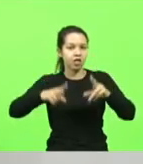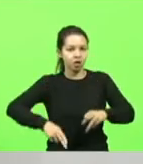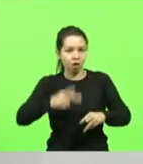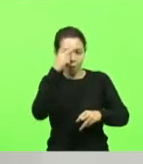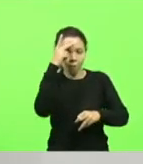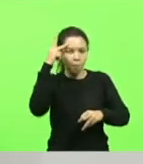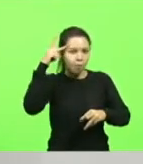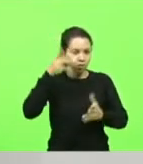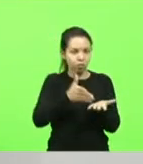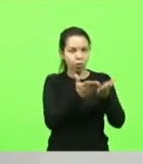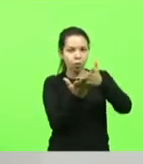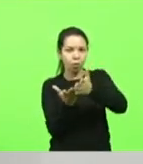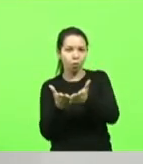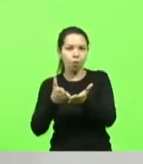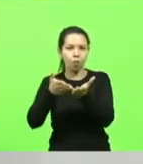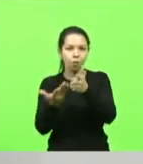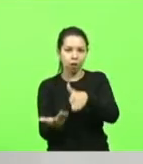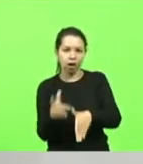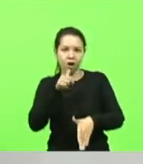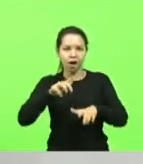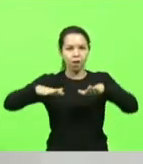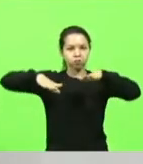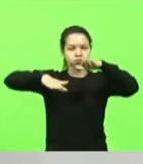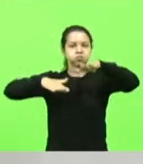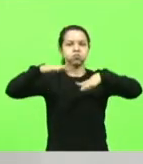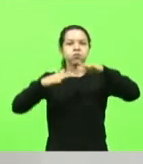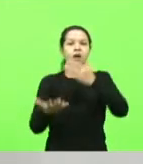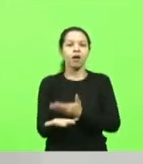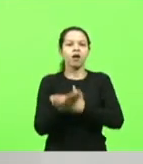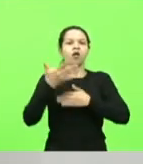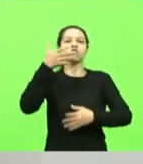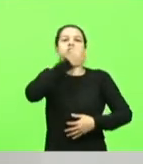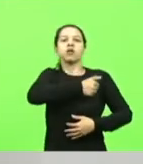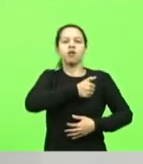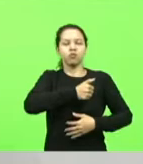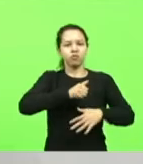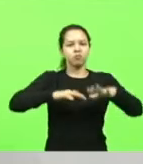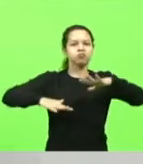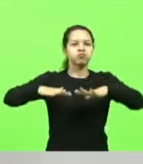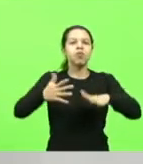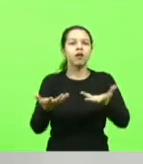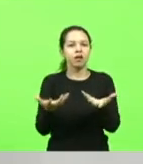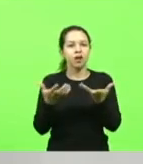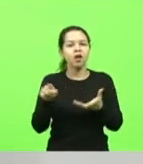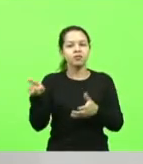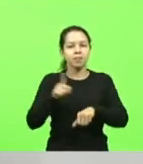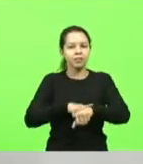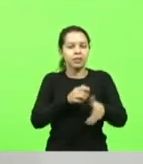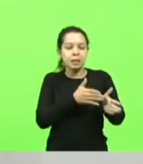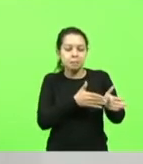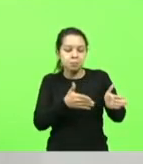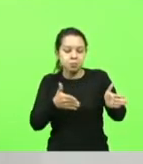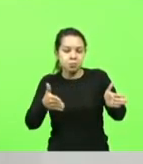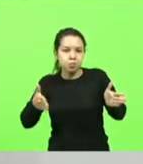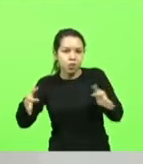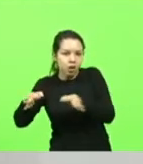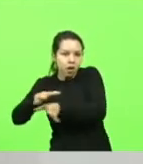tauba de salvação dele para sobreviver do anfogamento. Ele sabe que o tempo dele pode ser curto,